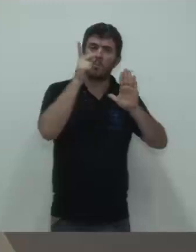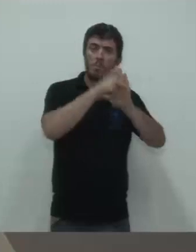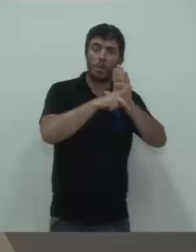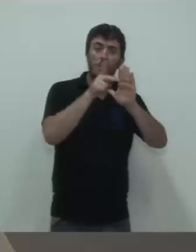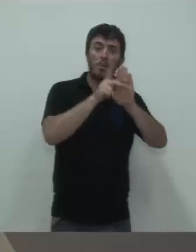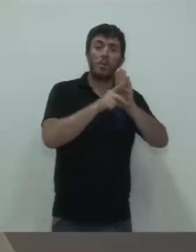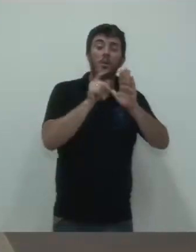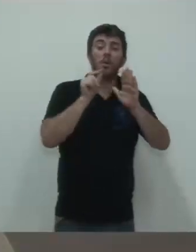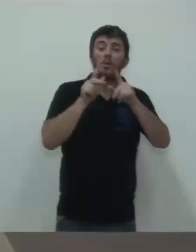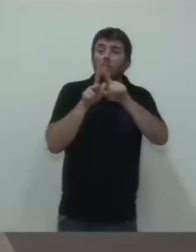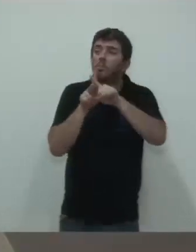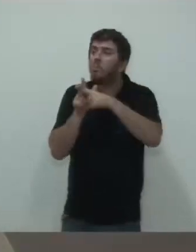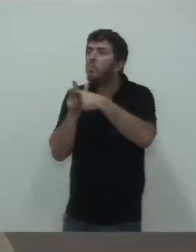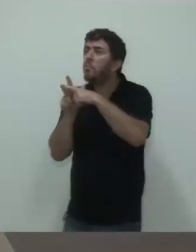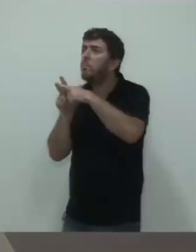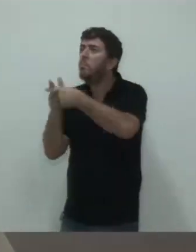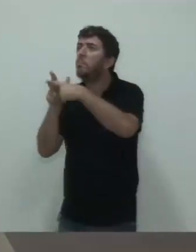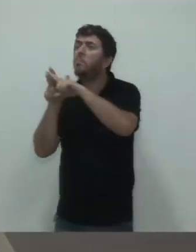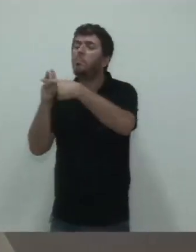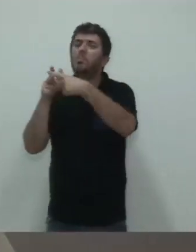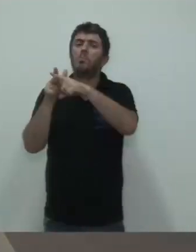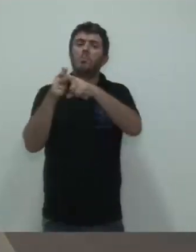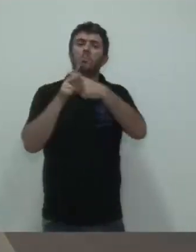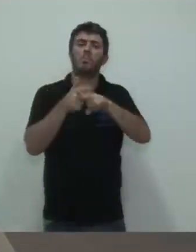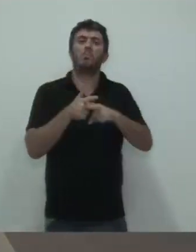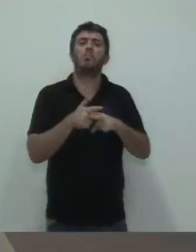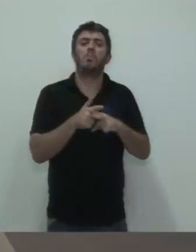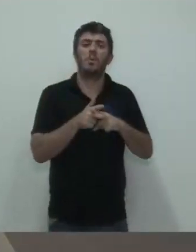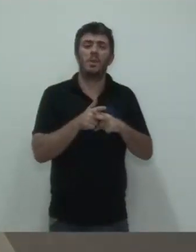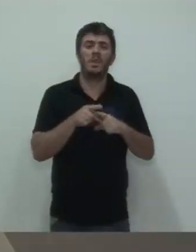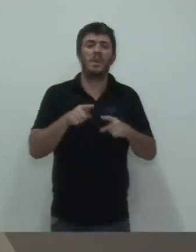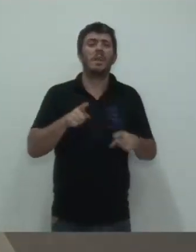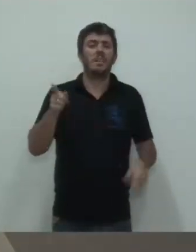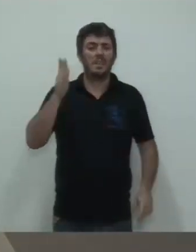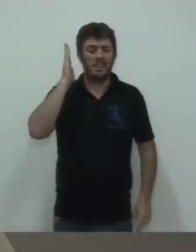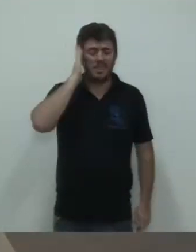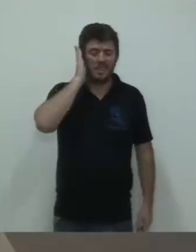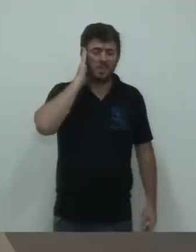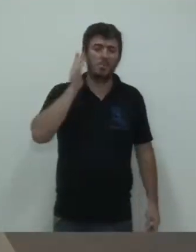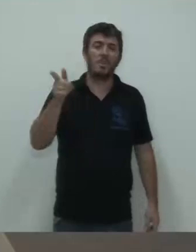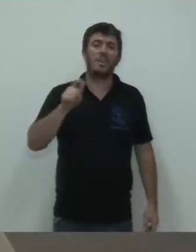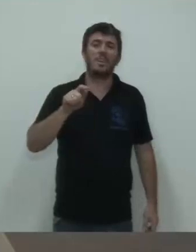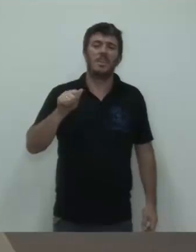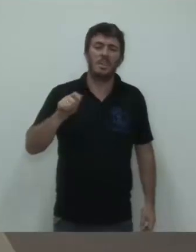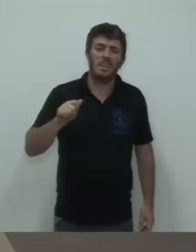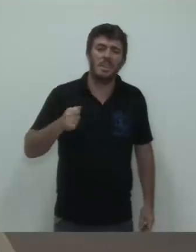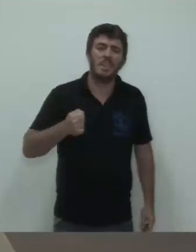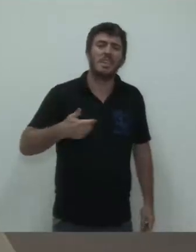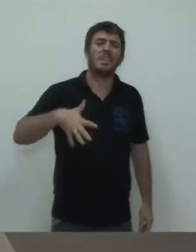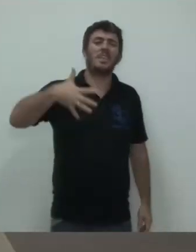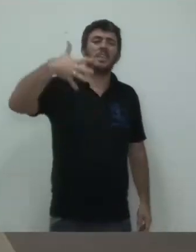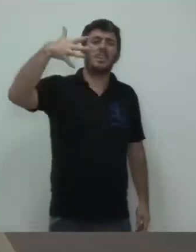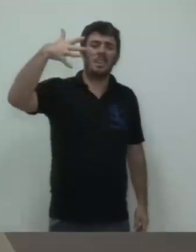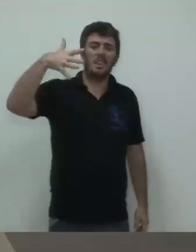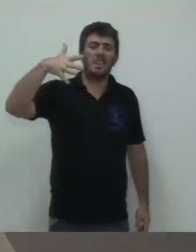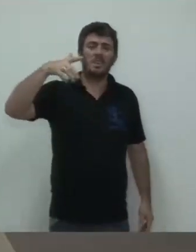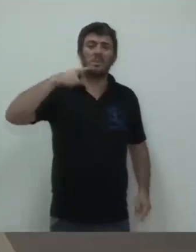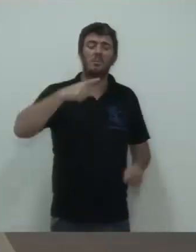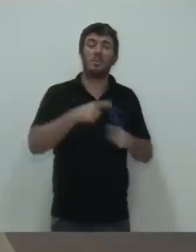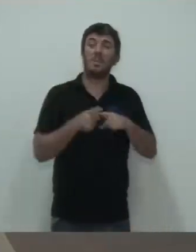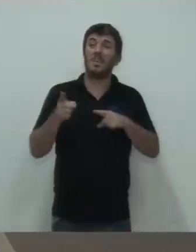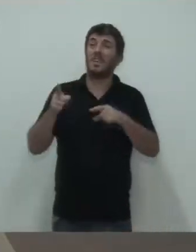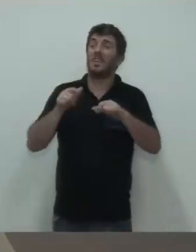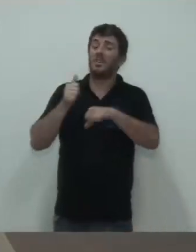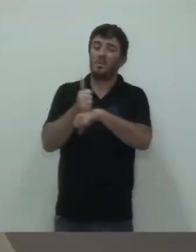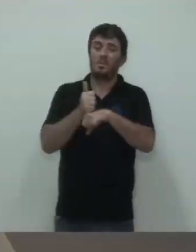restauração, e esse trabalho de restauração é um trabalho extremamente caro, é um trabalho minucioso, técnico, isso não pode ser feito,